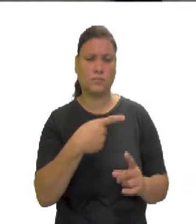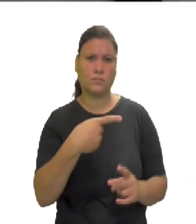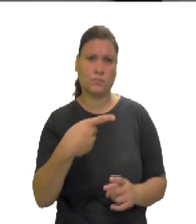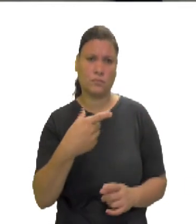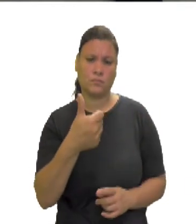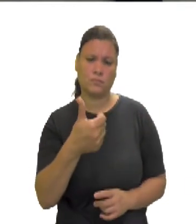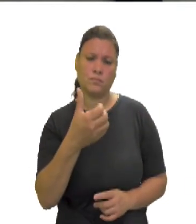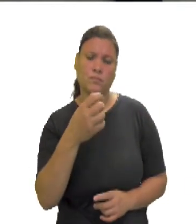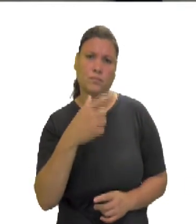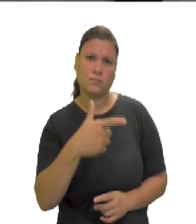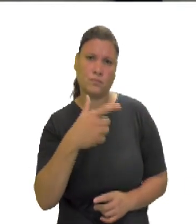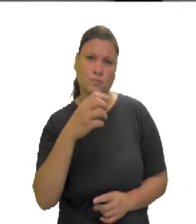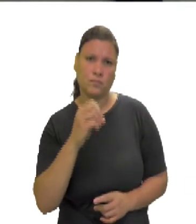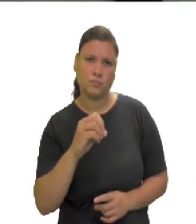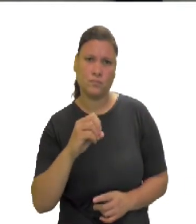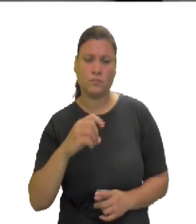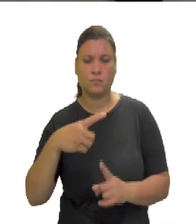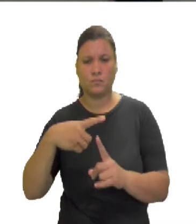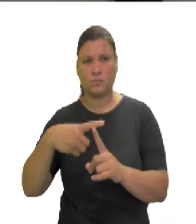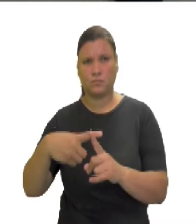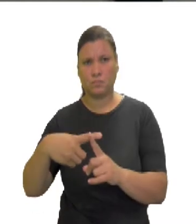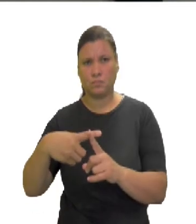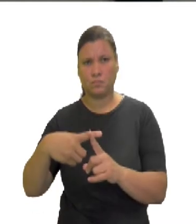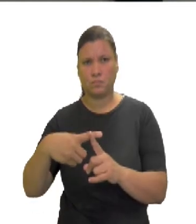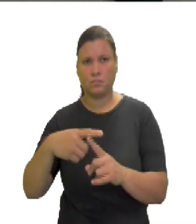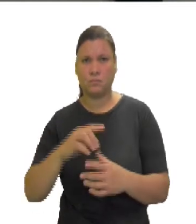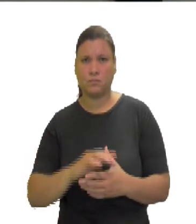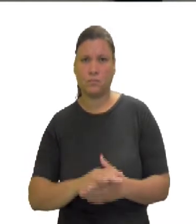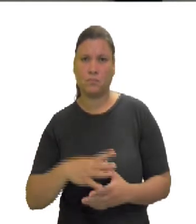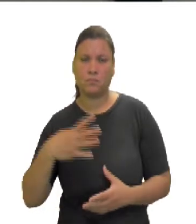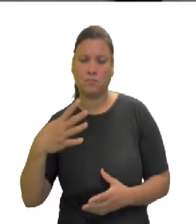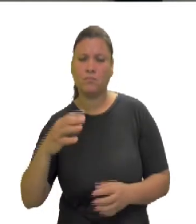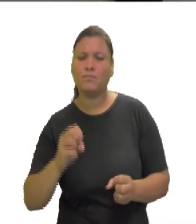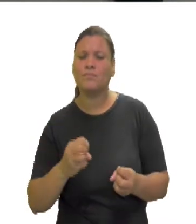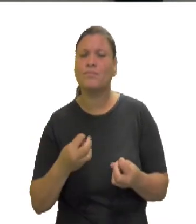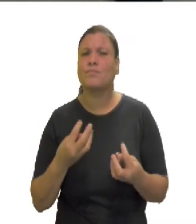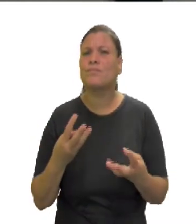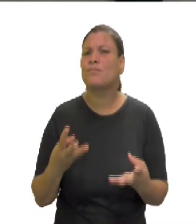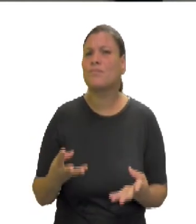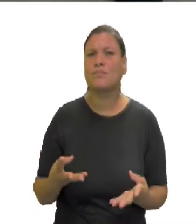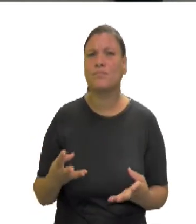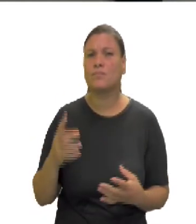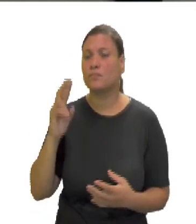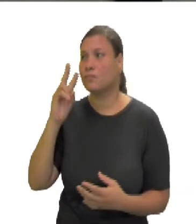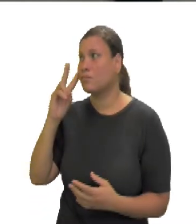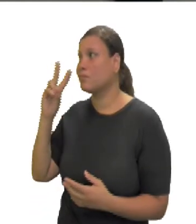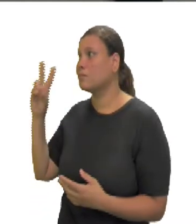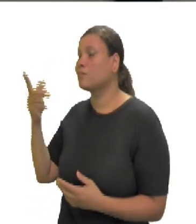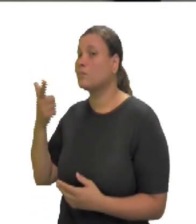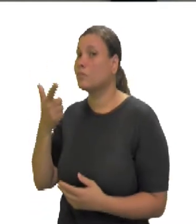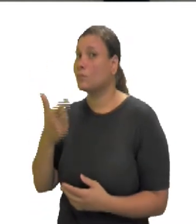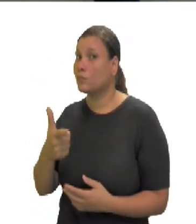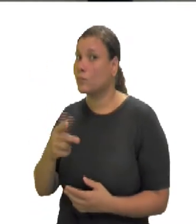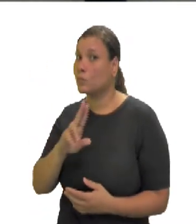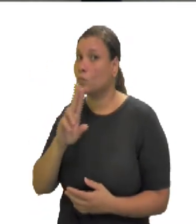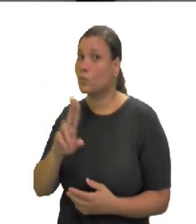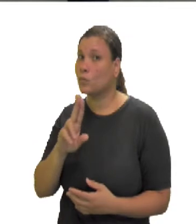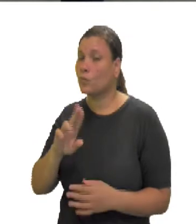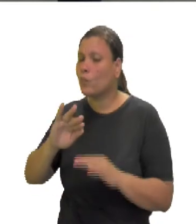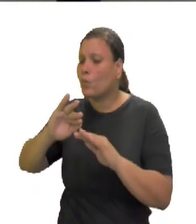menos 120, 0, 10 menos 2, 8, 8 menos 1, 7,